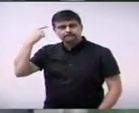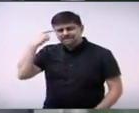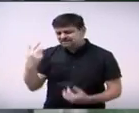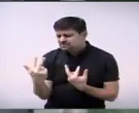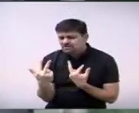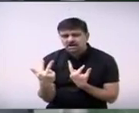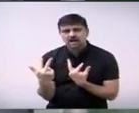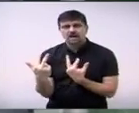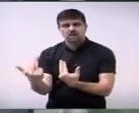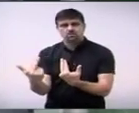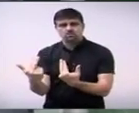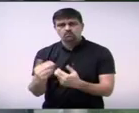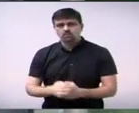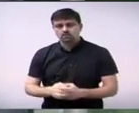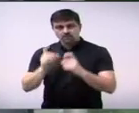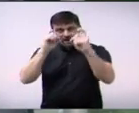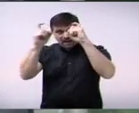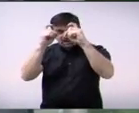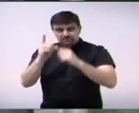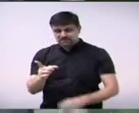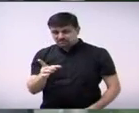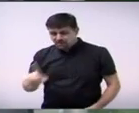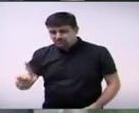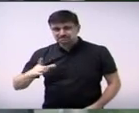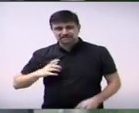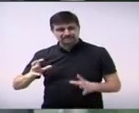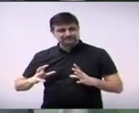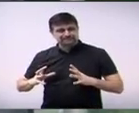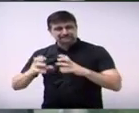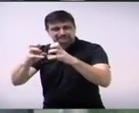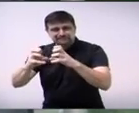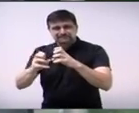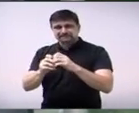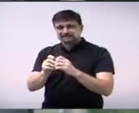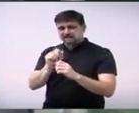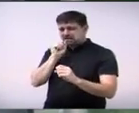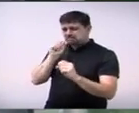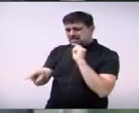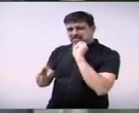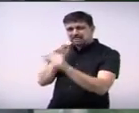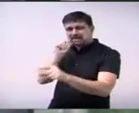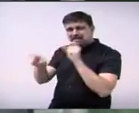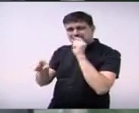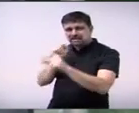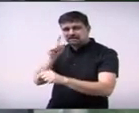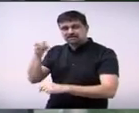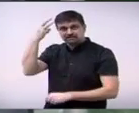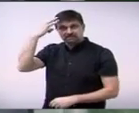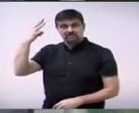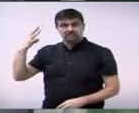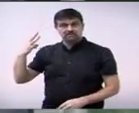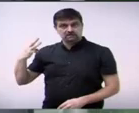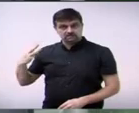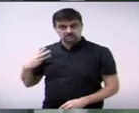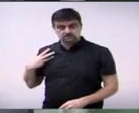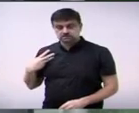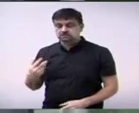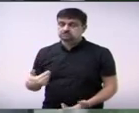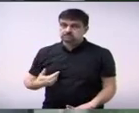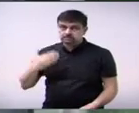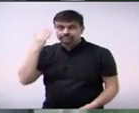do que aconteceu aqui, entendo que no calor das